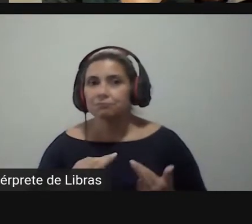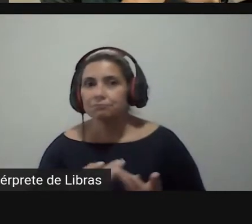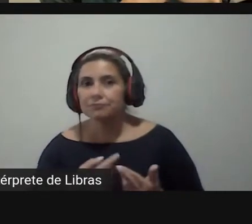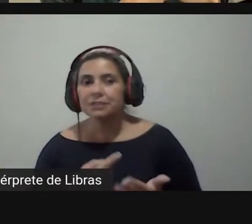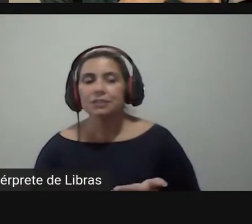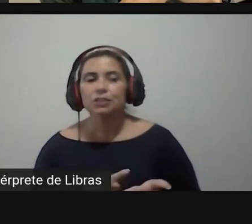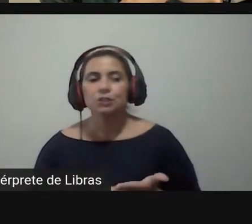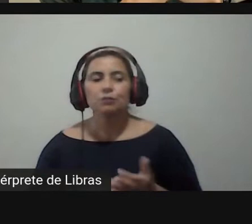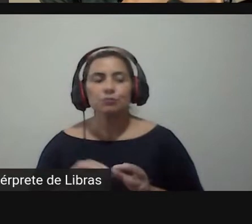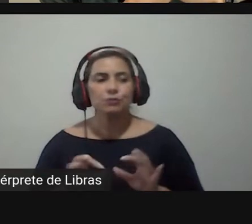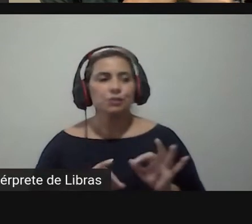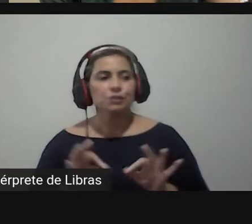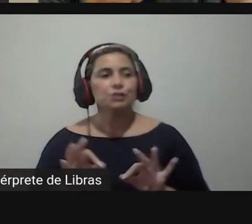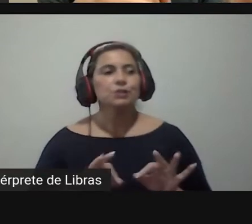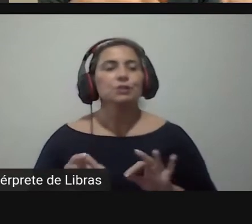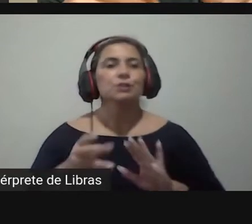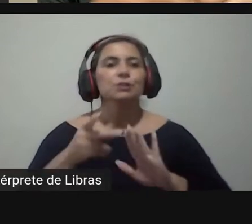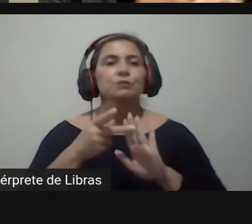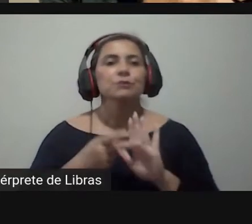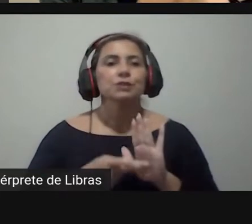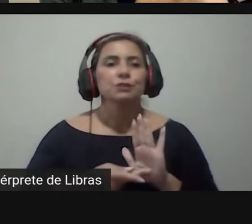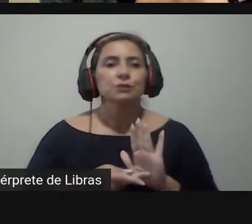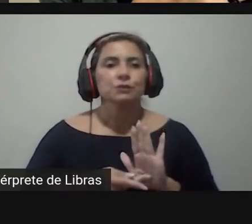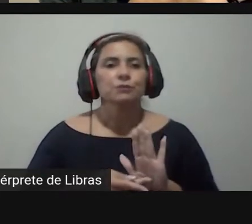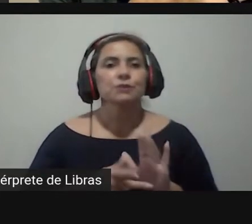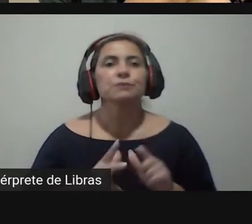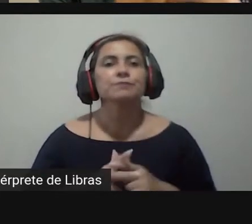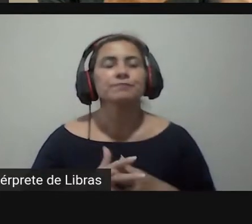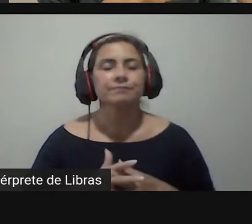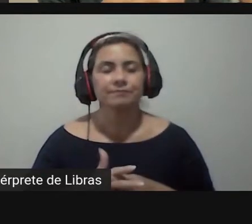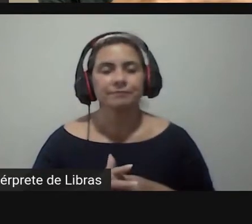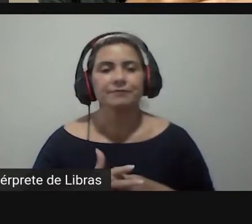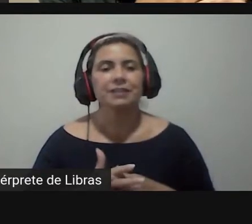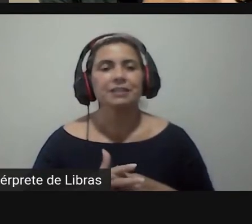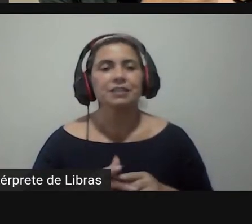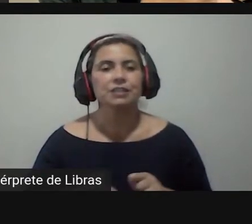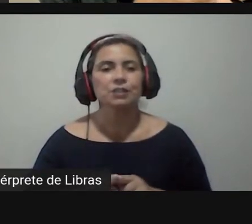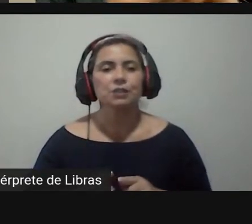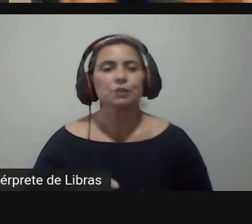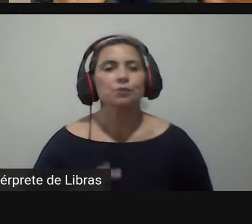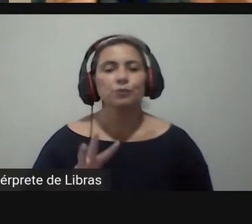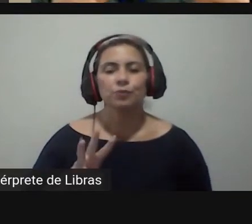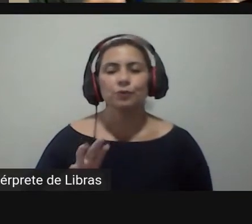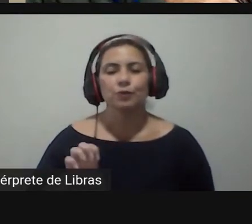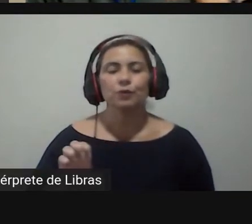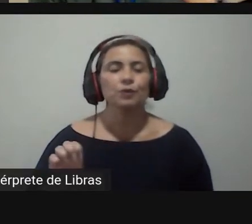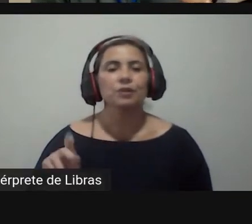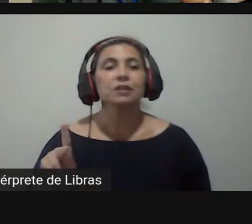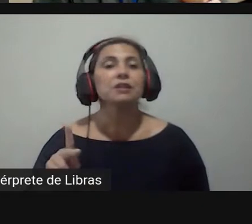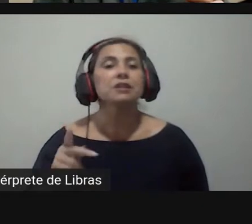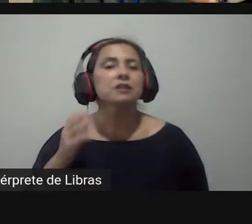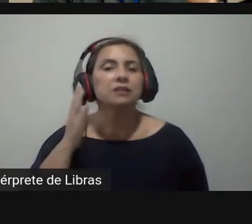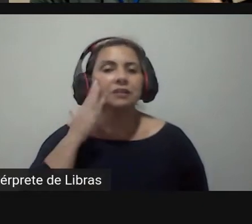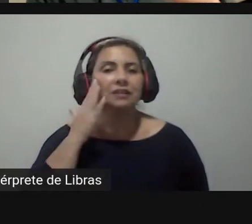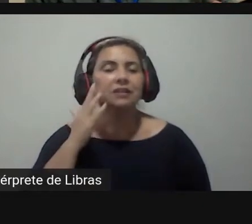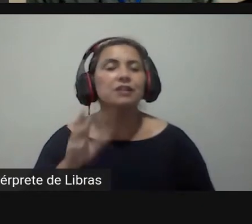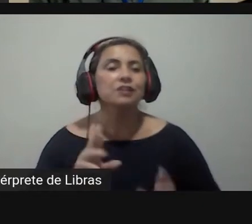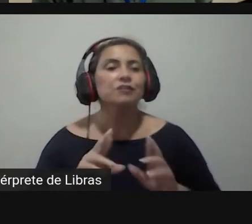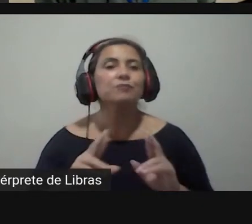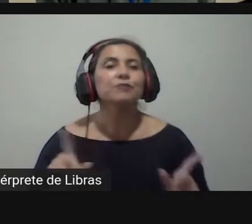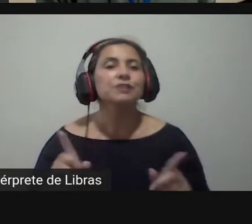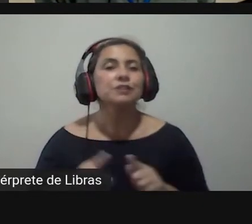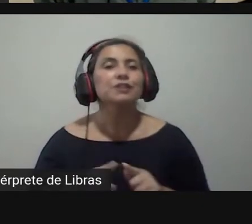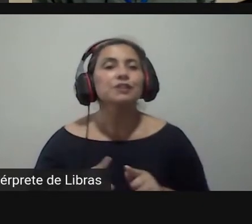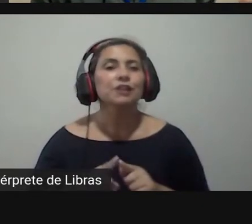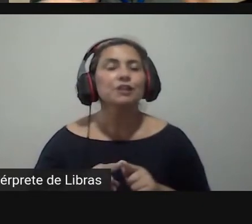formulação dos projetos por meio de ferramentas wiki enfim qual exatamente a diferença do banco